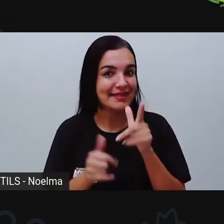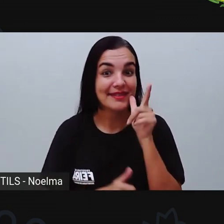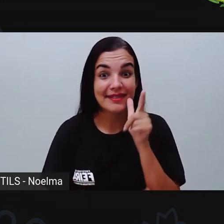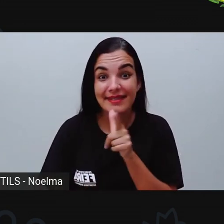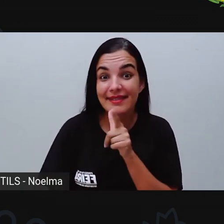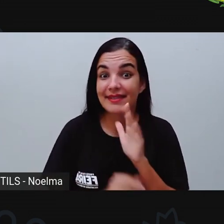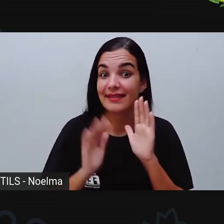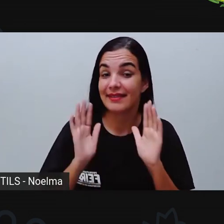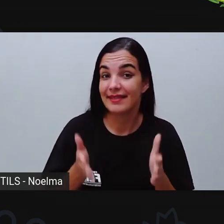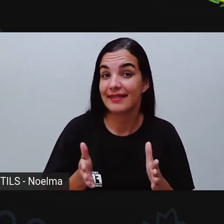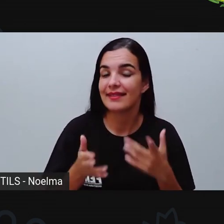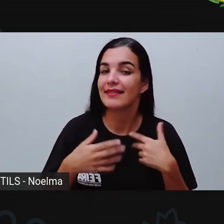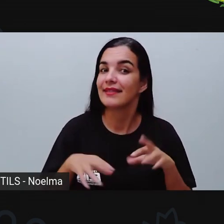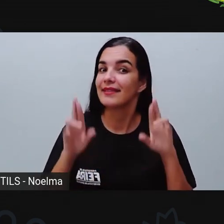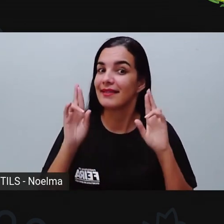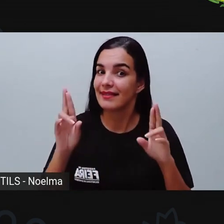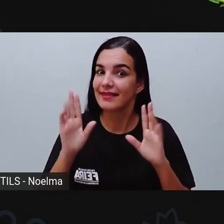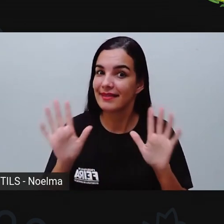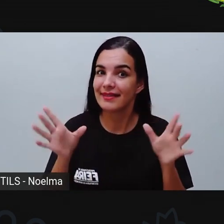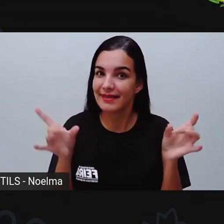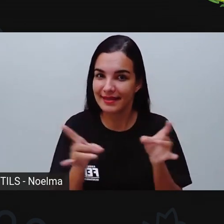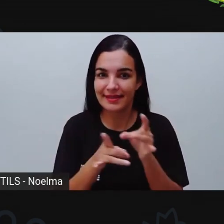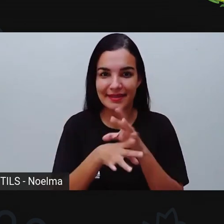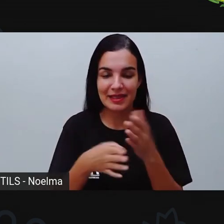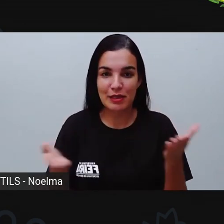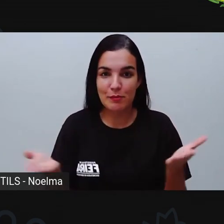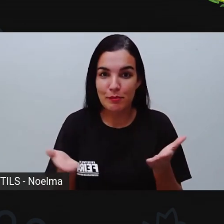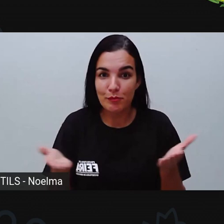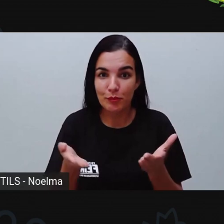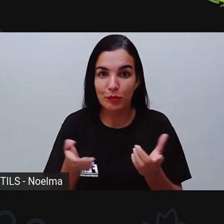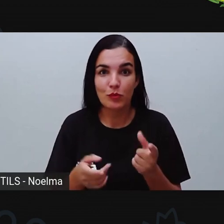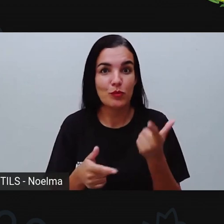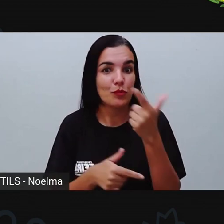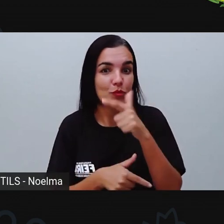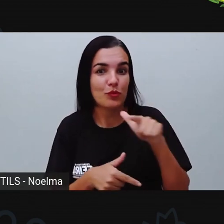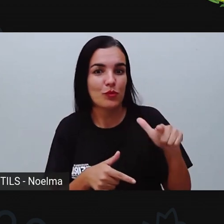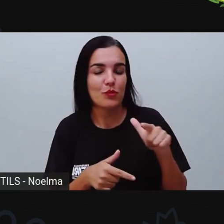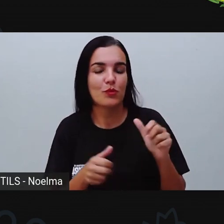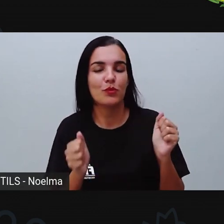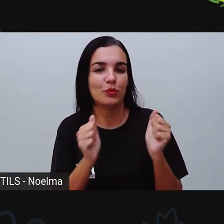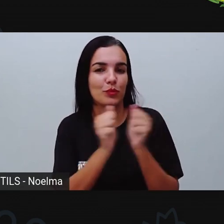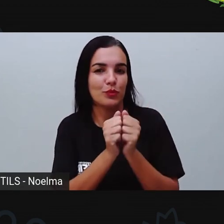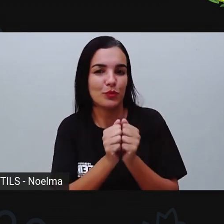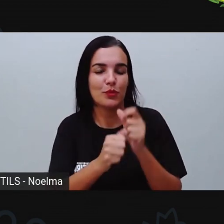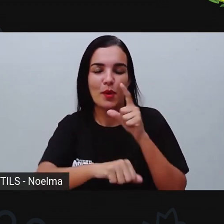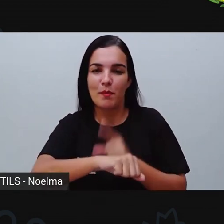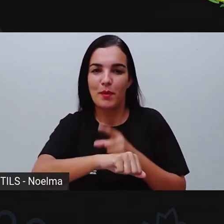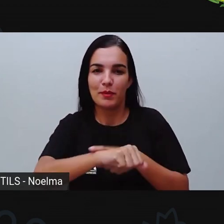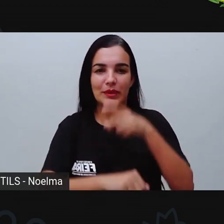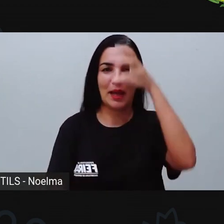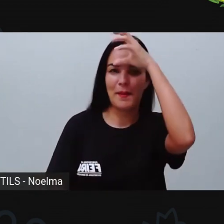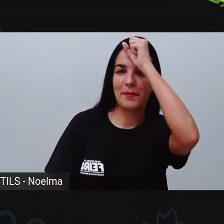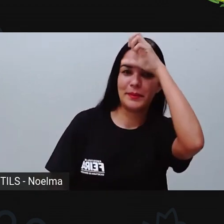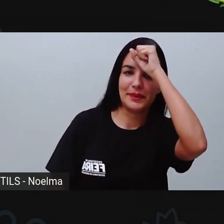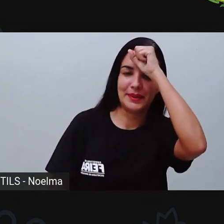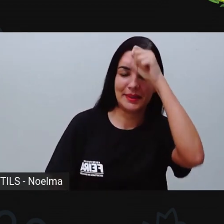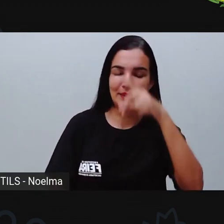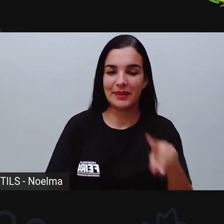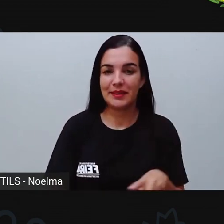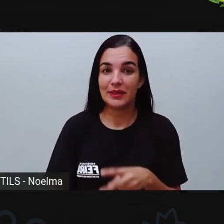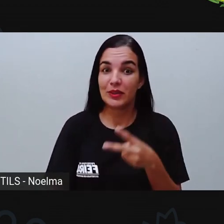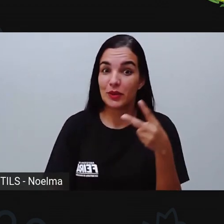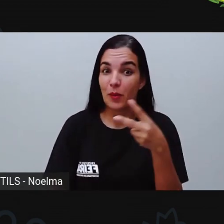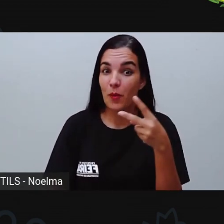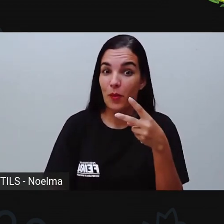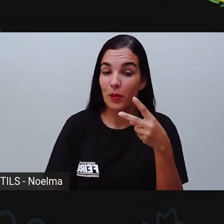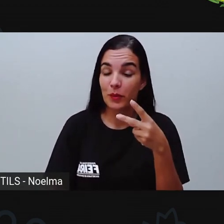aquele lanchinho? Eu espero que vocês já tenham feito tudo isso, porque nós estamos aqui reunidos para mais um momento de muito aprendizado, nosso segundo